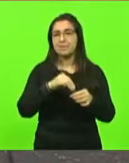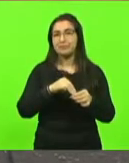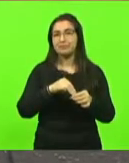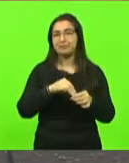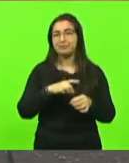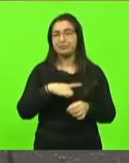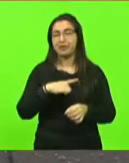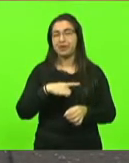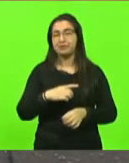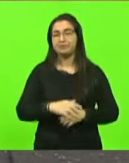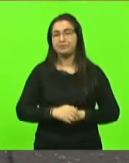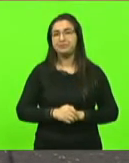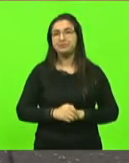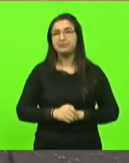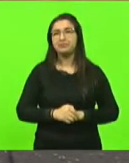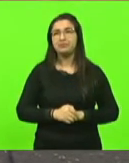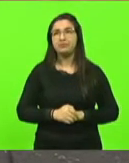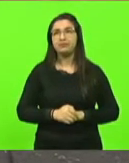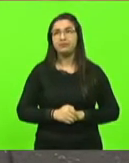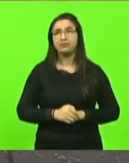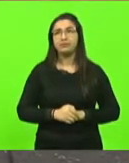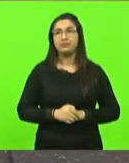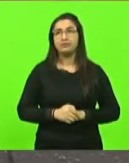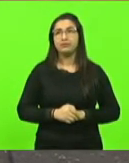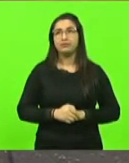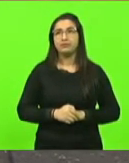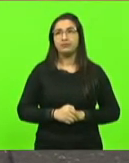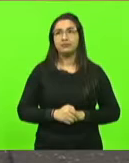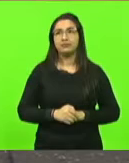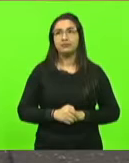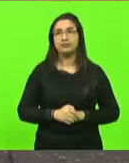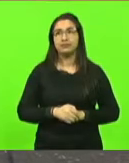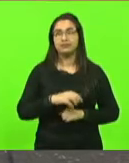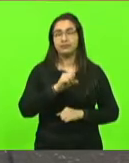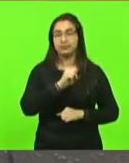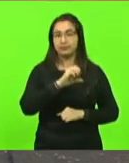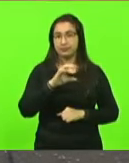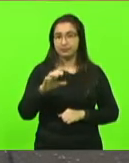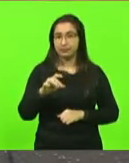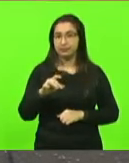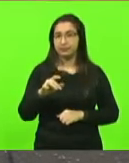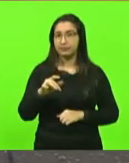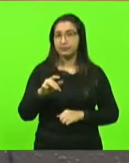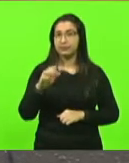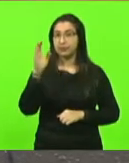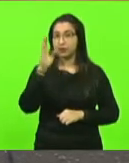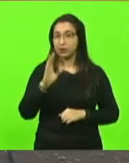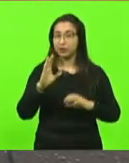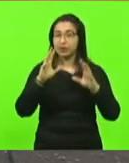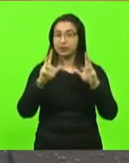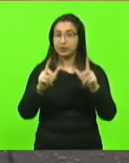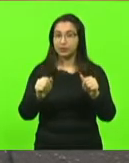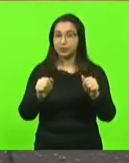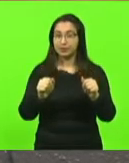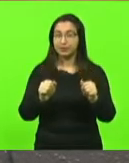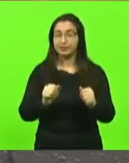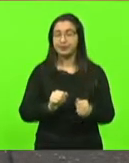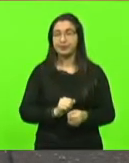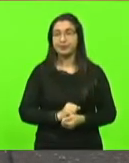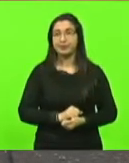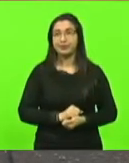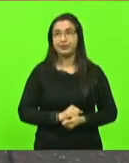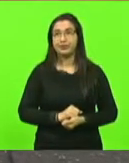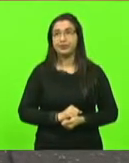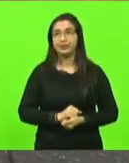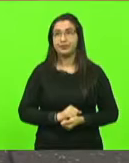de Santa Catarina e também estados do Brasil. E o Júlio,